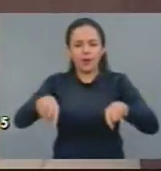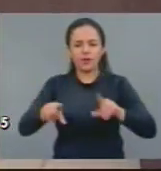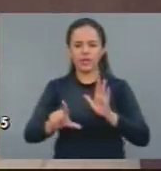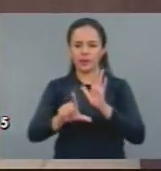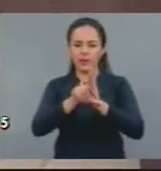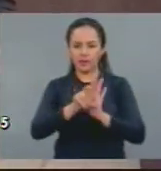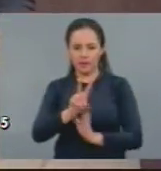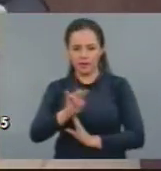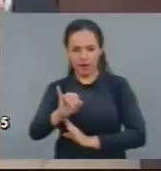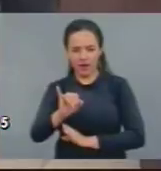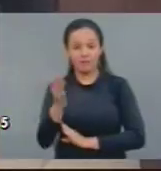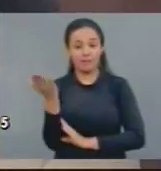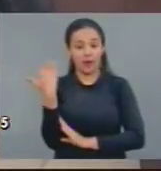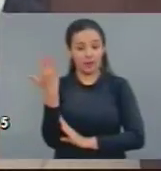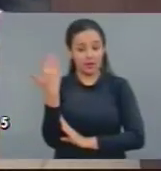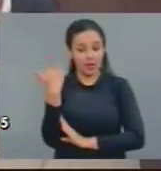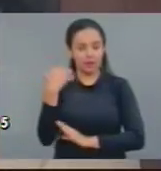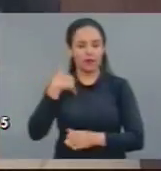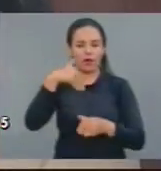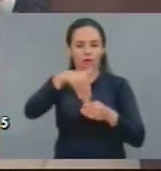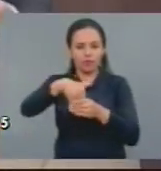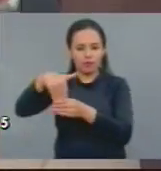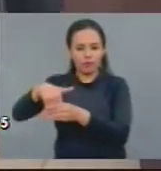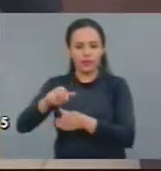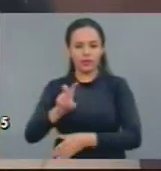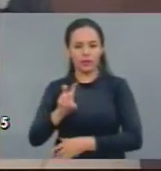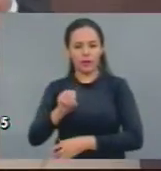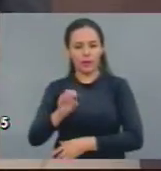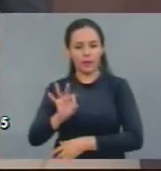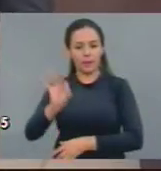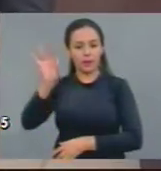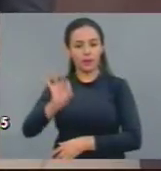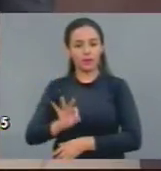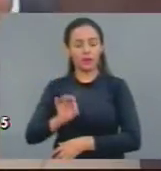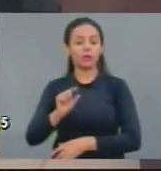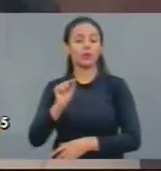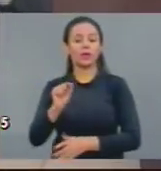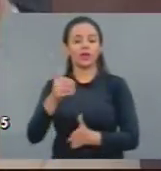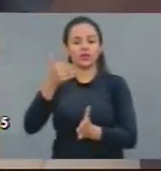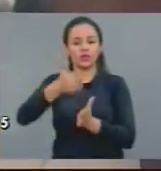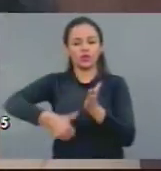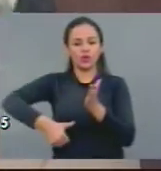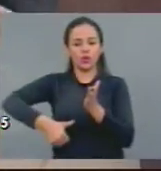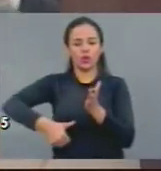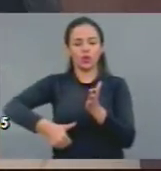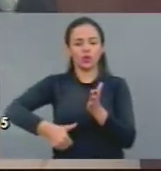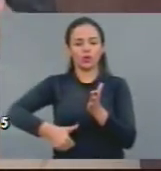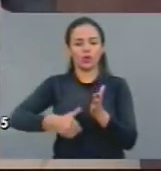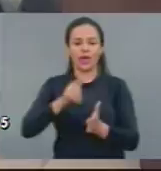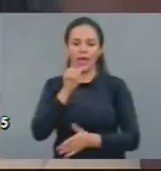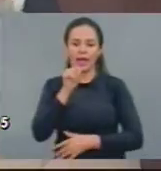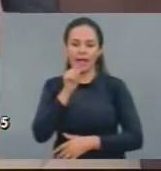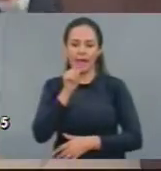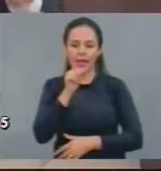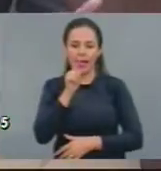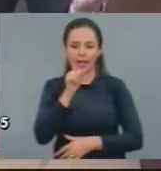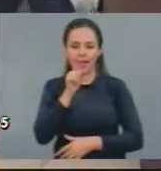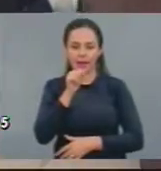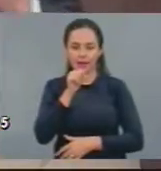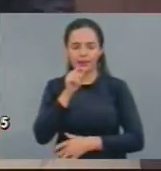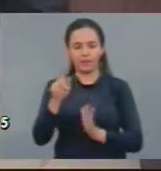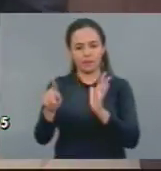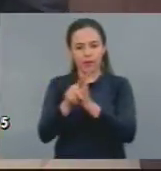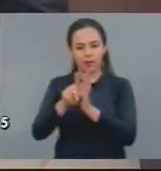deputado, 50% de desconto na tarifa da água bruta para a térmica do